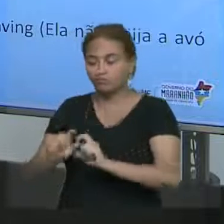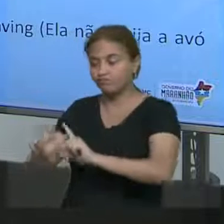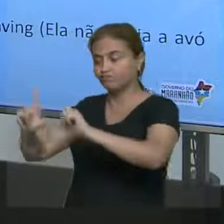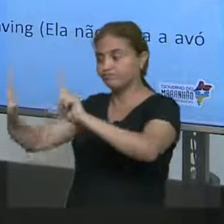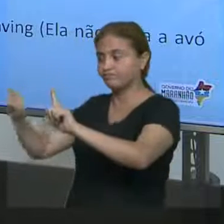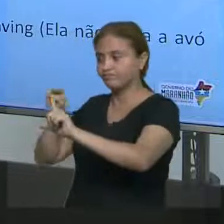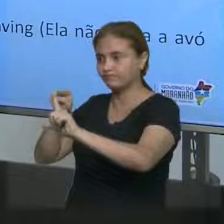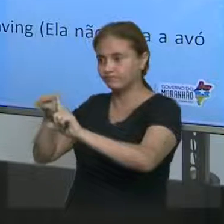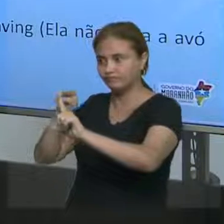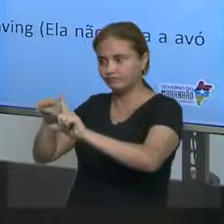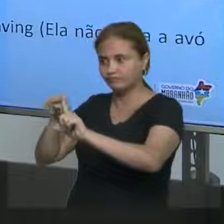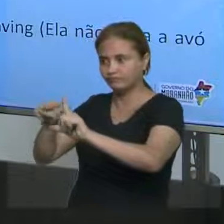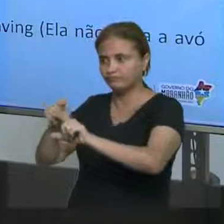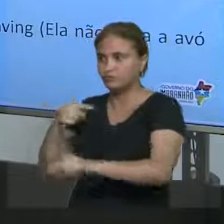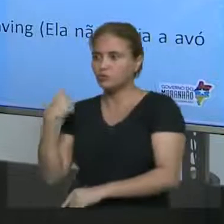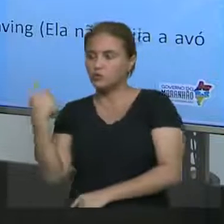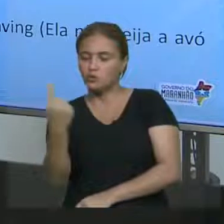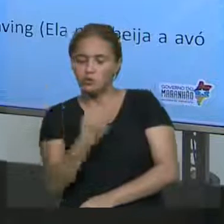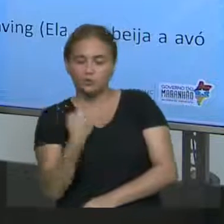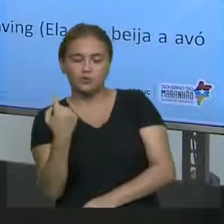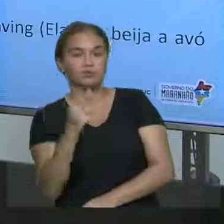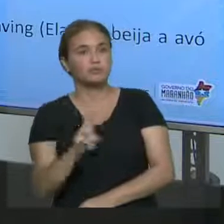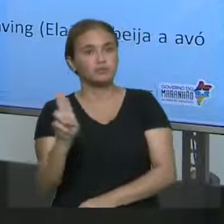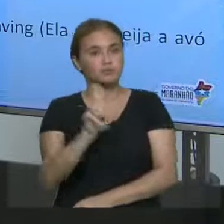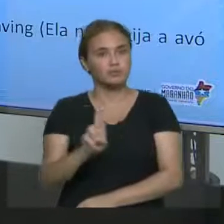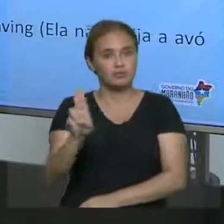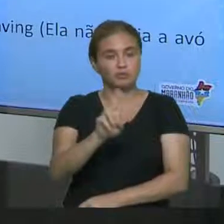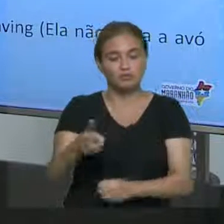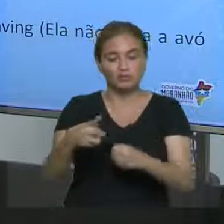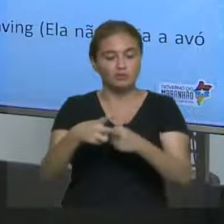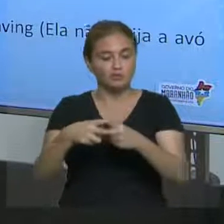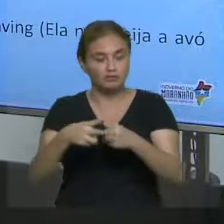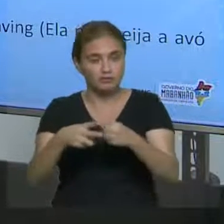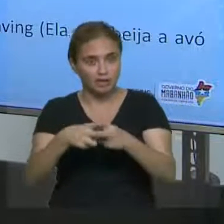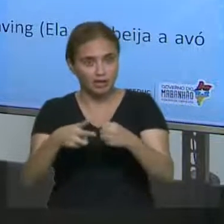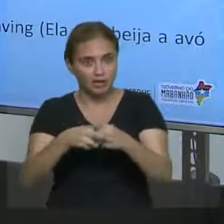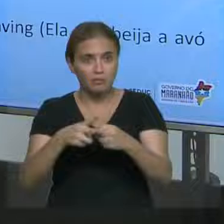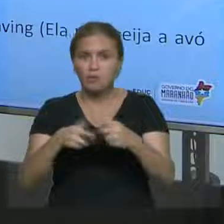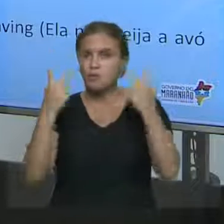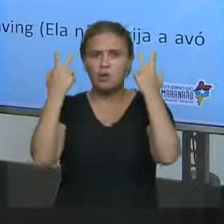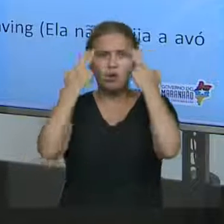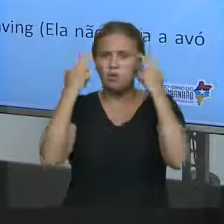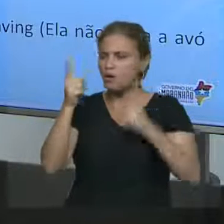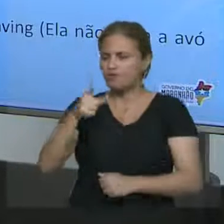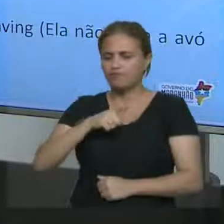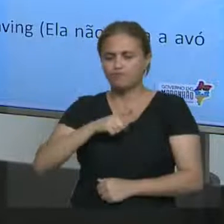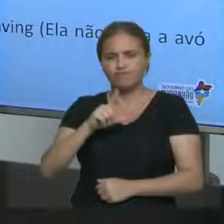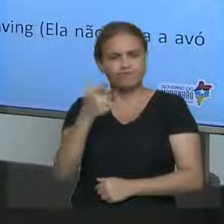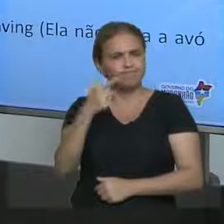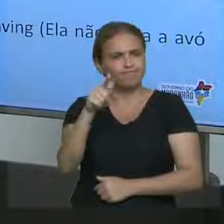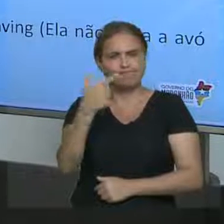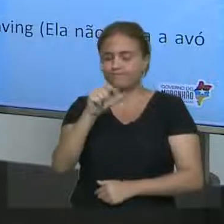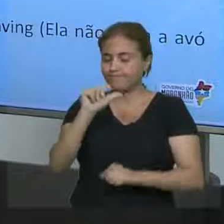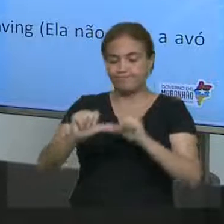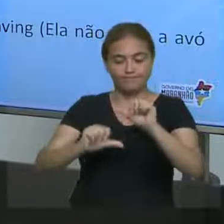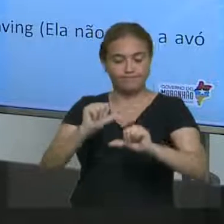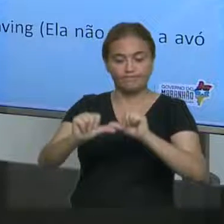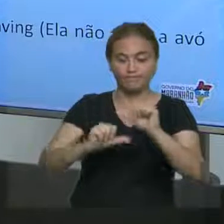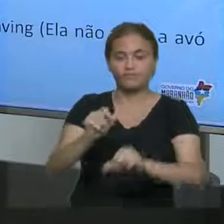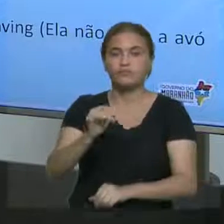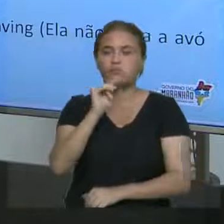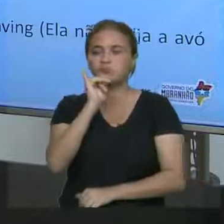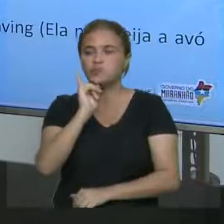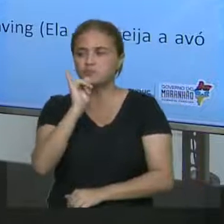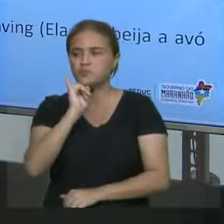they, usa-se o don't, mas o verbo na forma normal, sem alterações. O verbo você não vai mexer em nada. Então, exemplo.